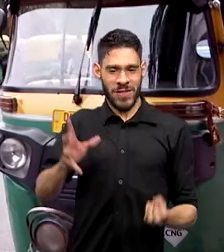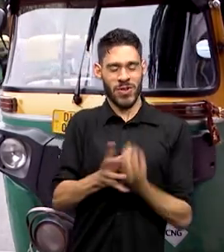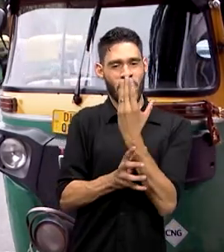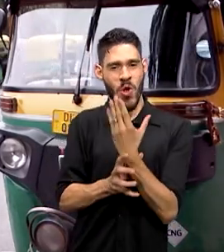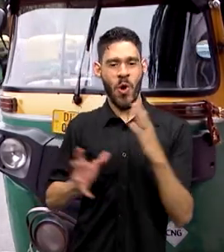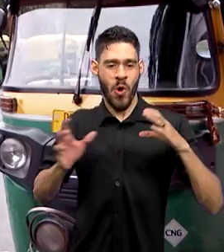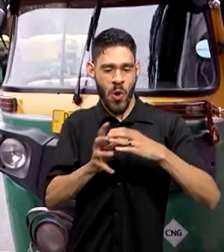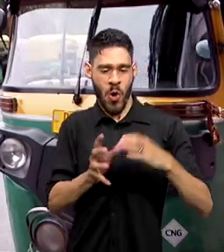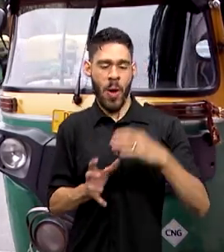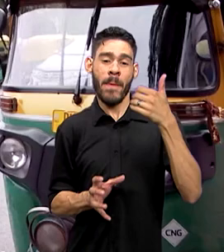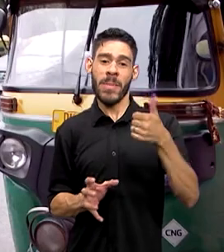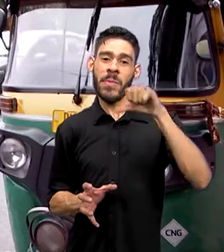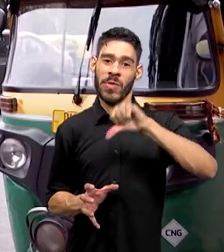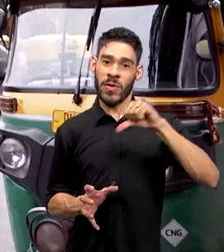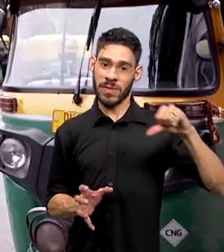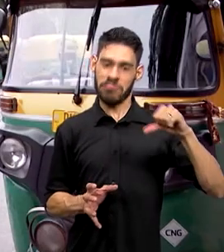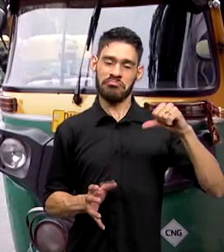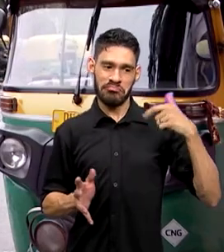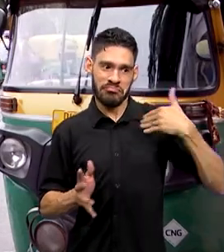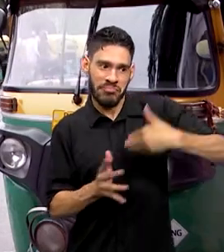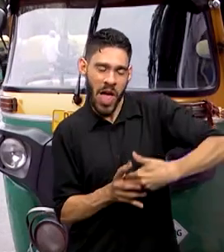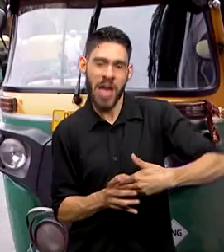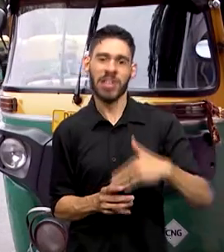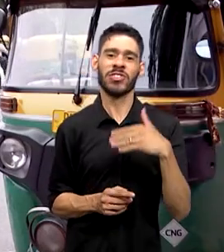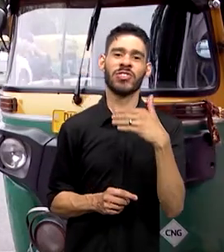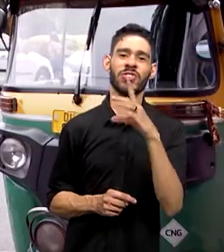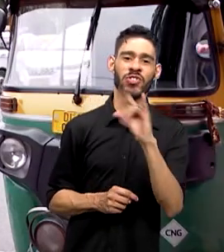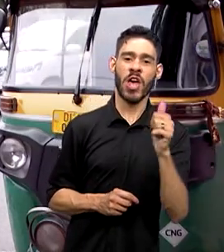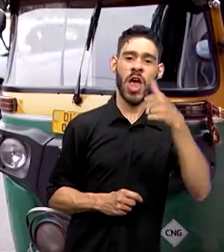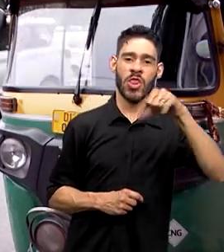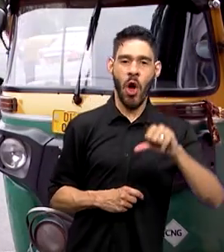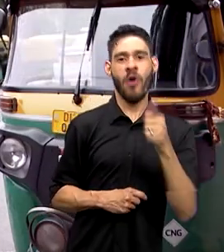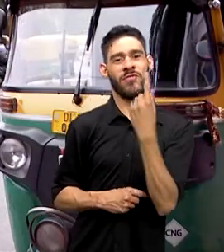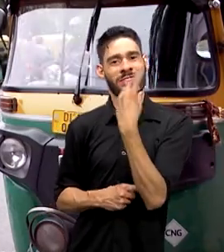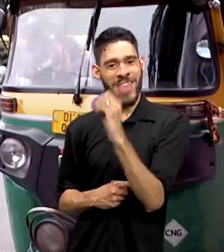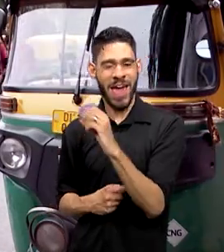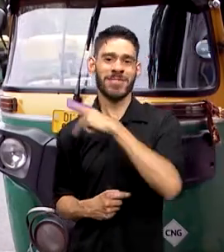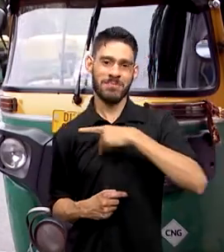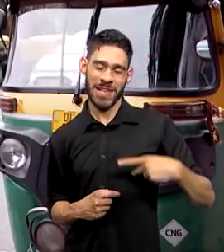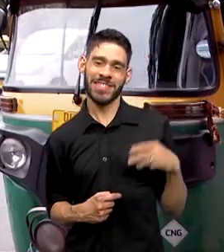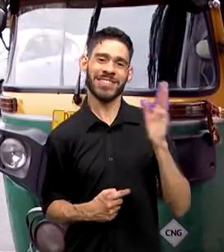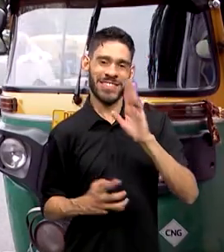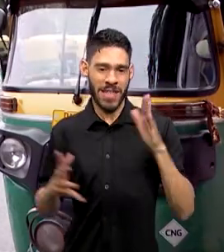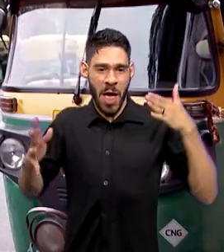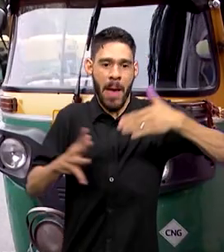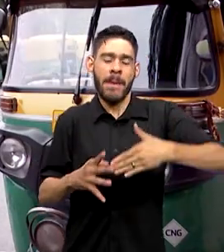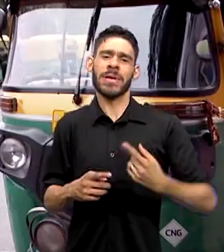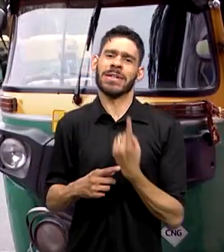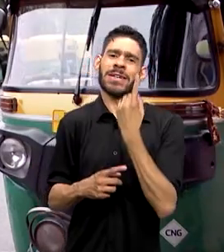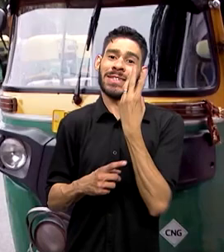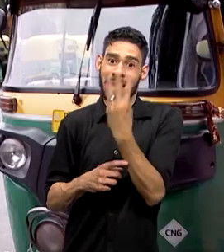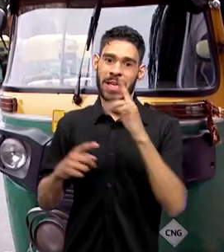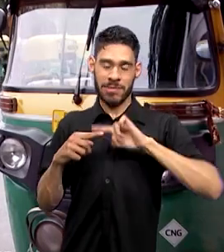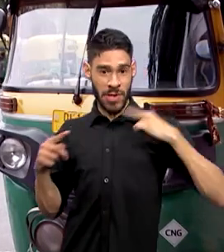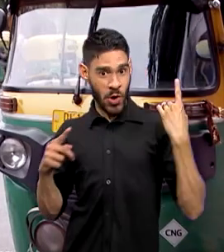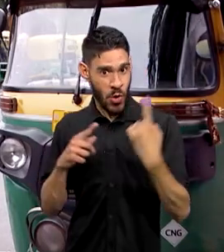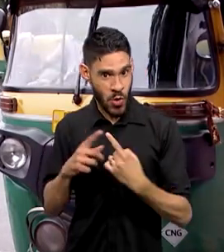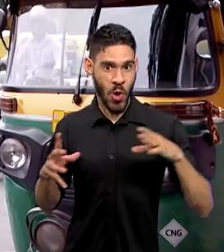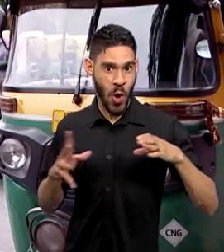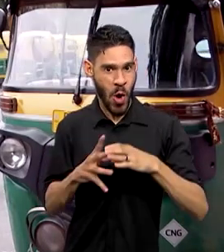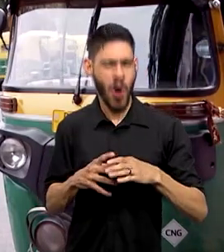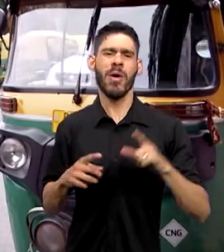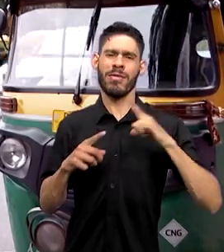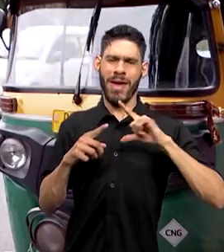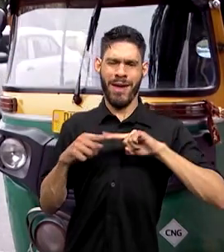1999. Nos dias 9 e 10, o presidente Lula participa de três sessões da cúpula, além de